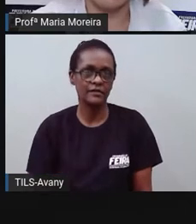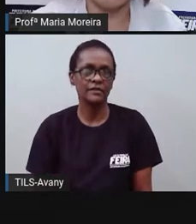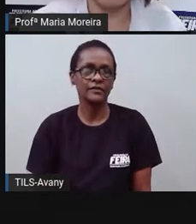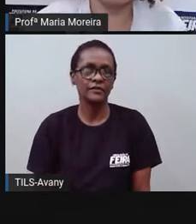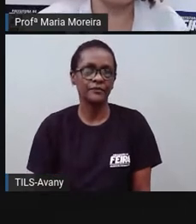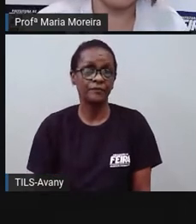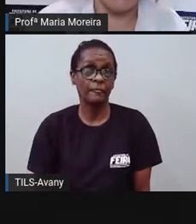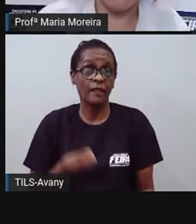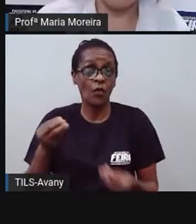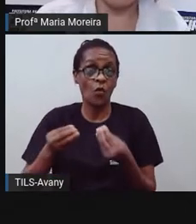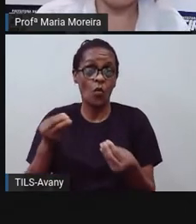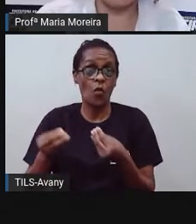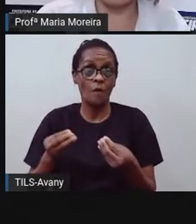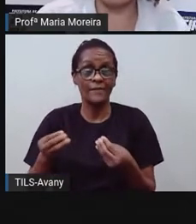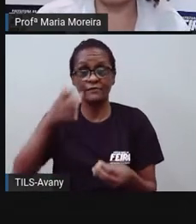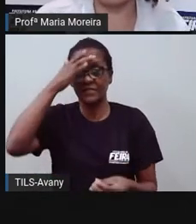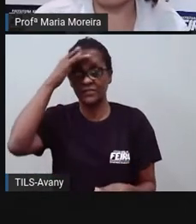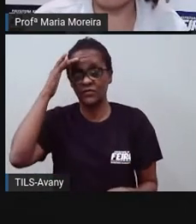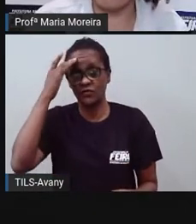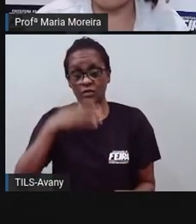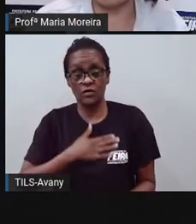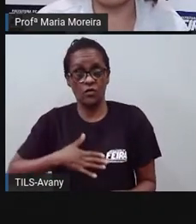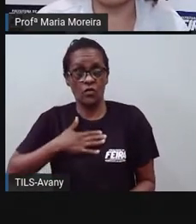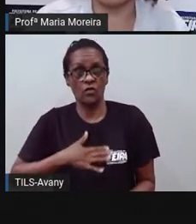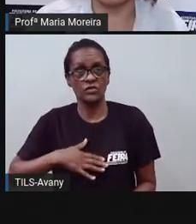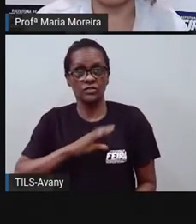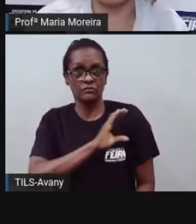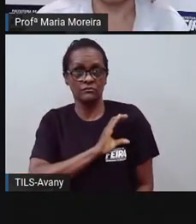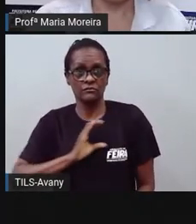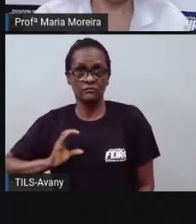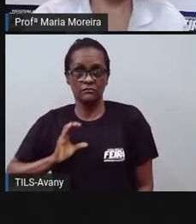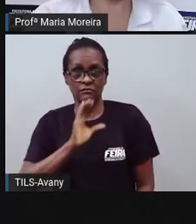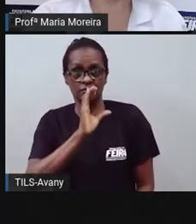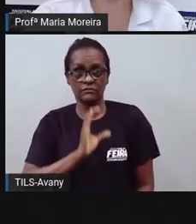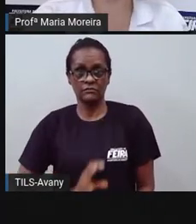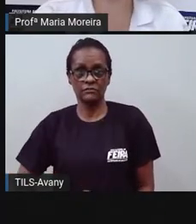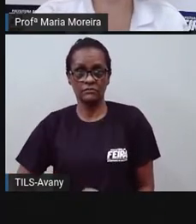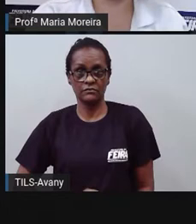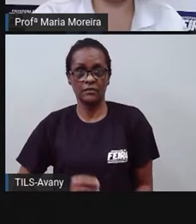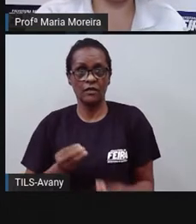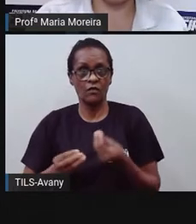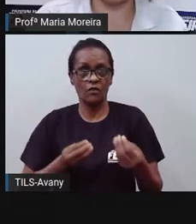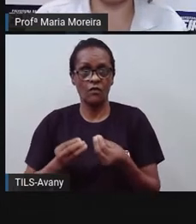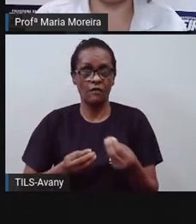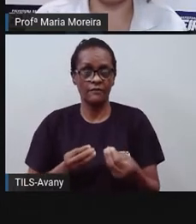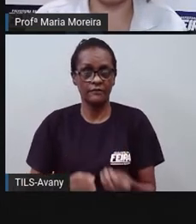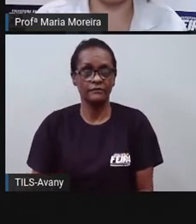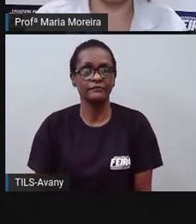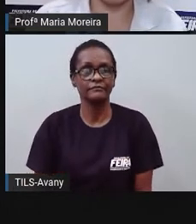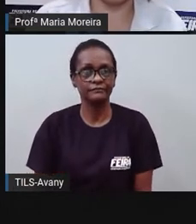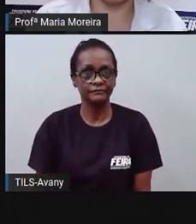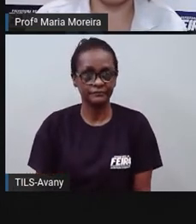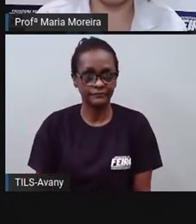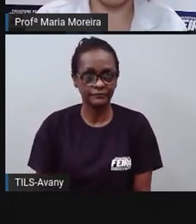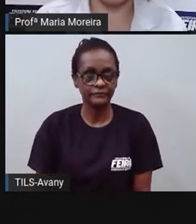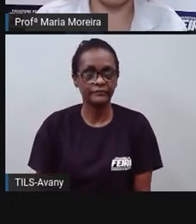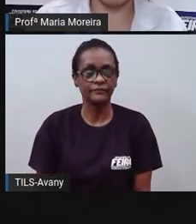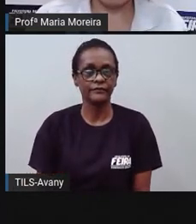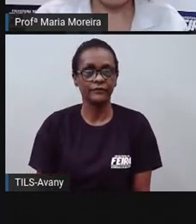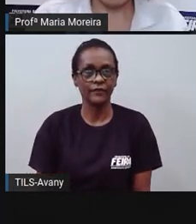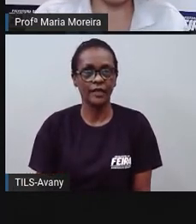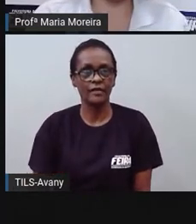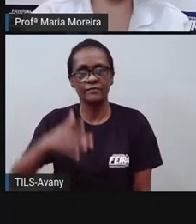catolicismo, por quê? Lembra que a prova falou aqui com vocês também, que com a chegada aí dos portugueses ao